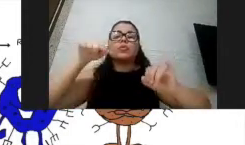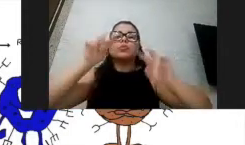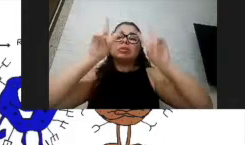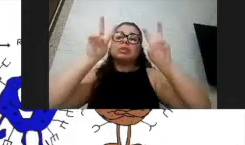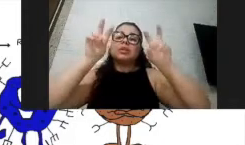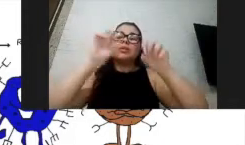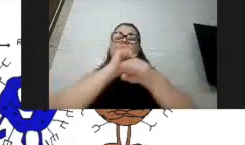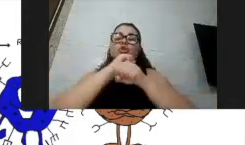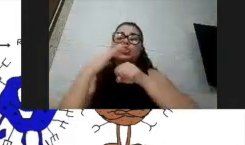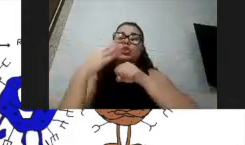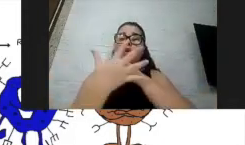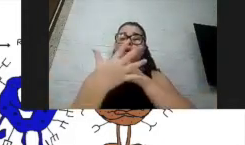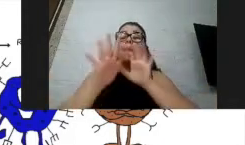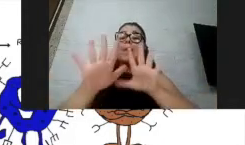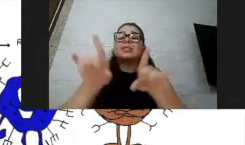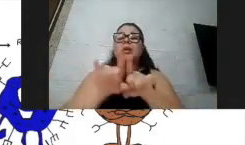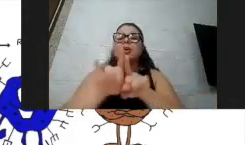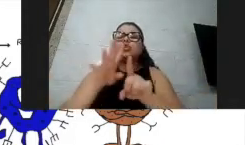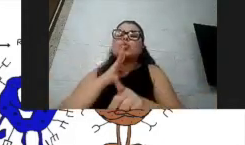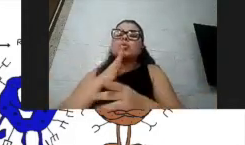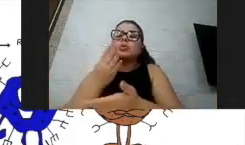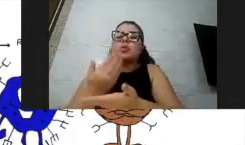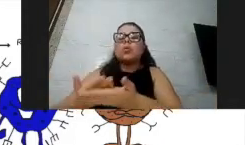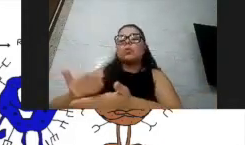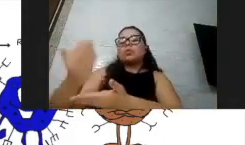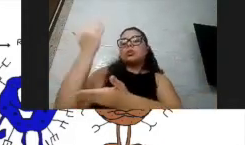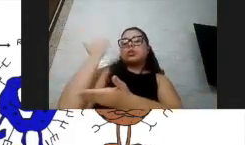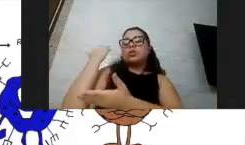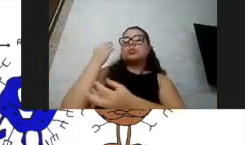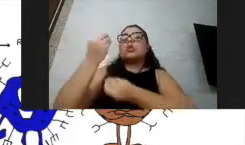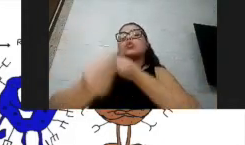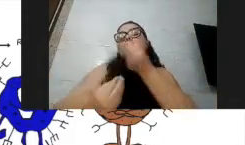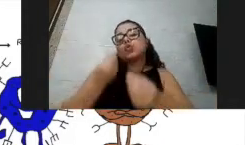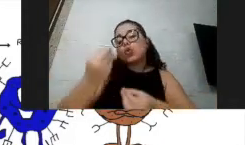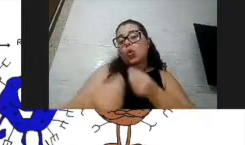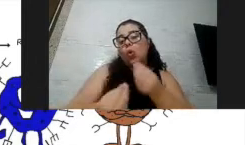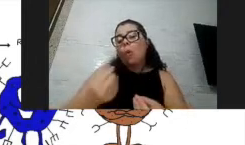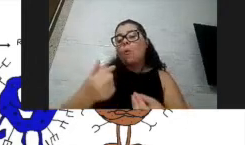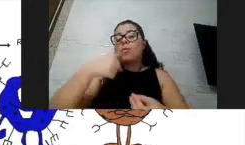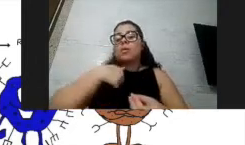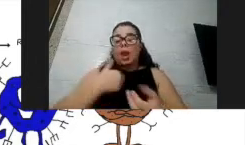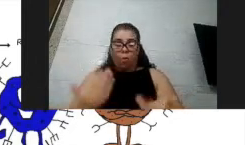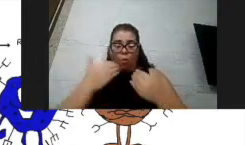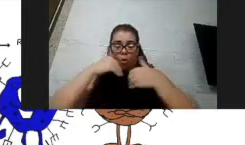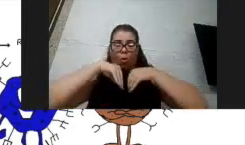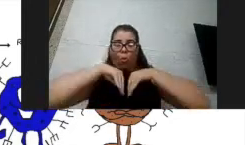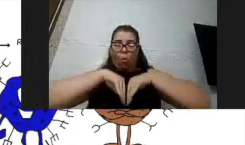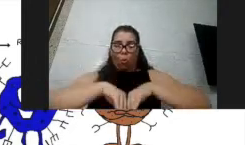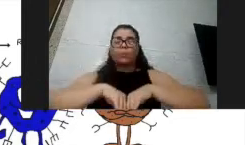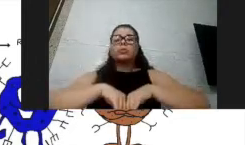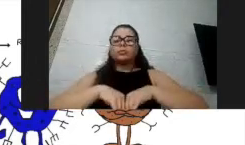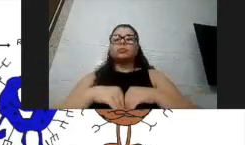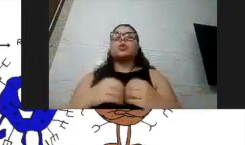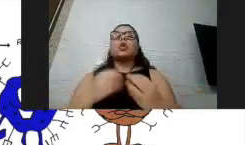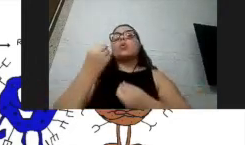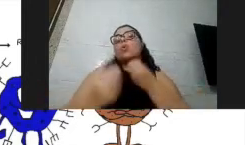conhecimentos prévios do funcionamento do corpo, da fisiologia, como as pessoas